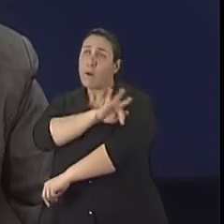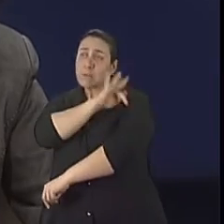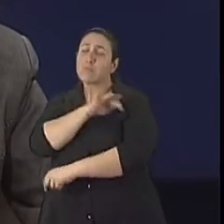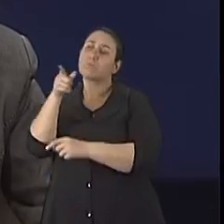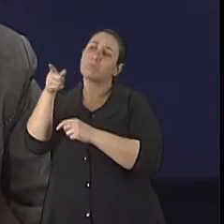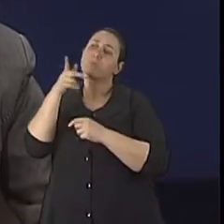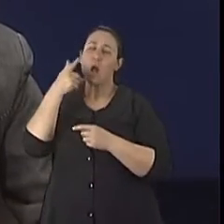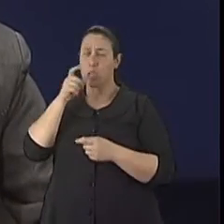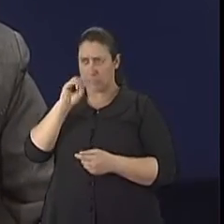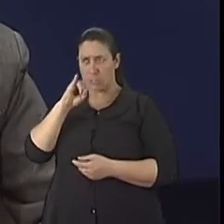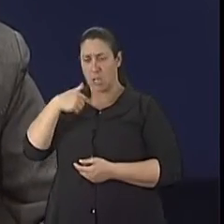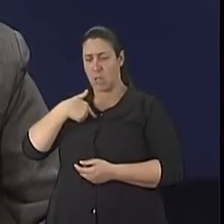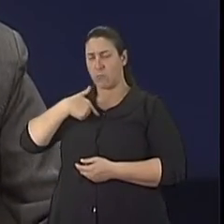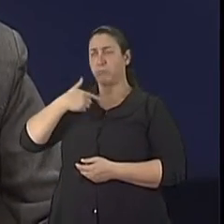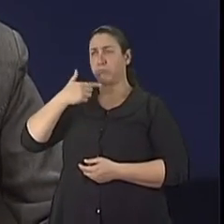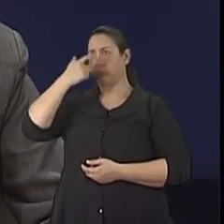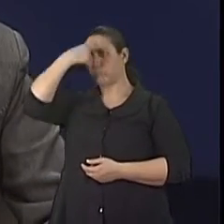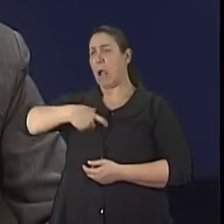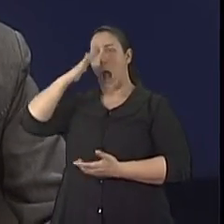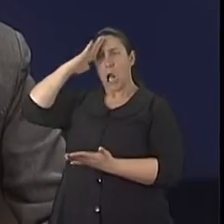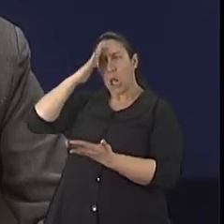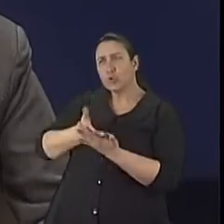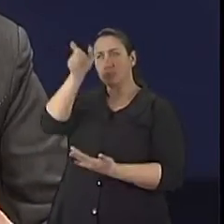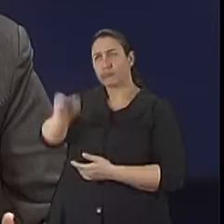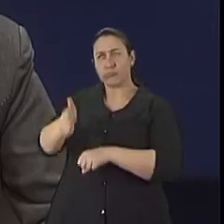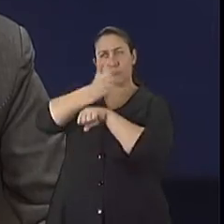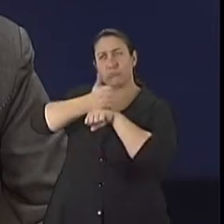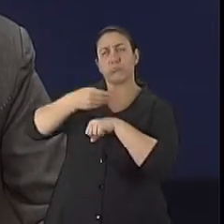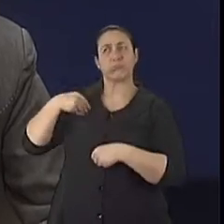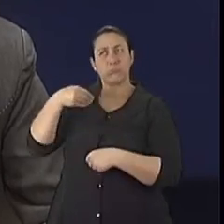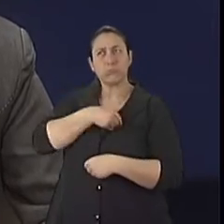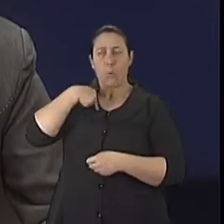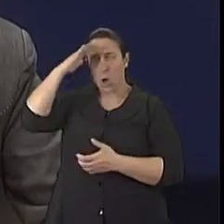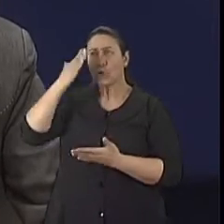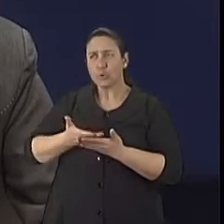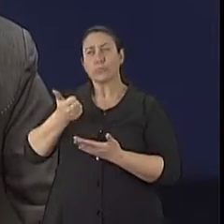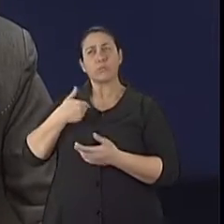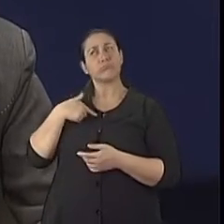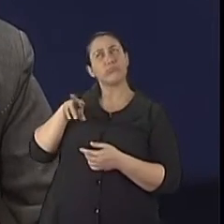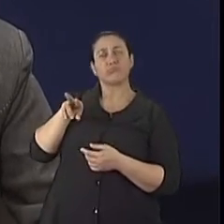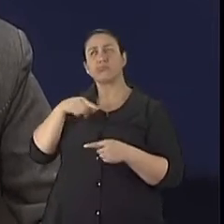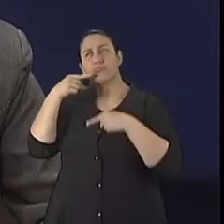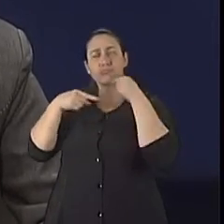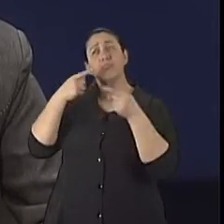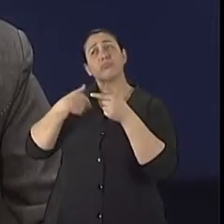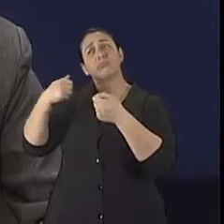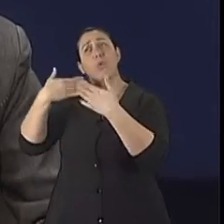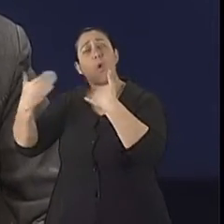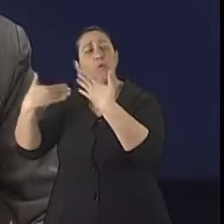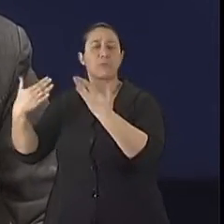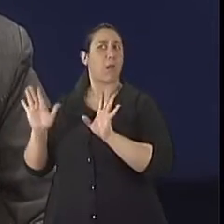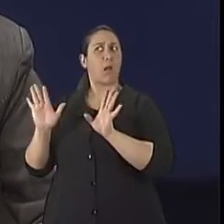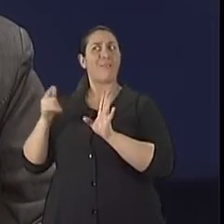ele confia no tratamento que tá sendo prescrito, ele vai ler a bula, vai levantar algumas questões, levantar alguma suspeita, algumas dúvidas, e vai discutir.